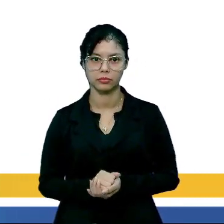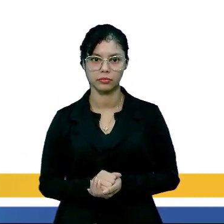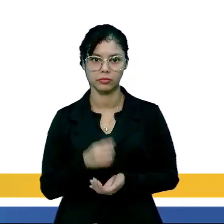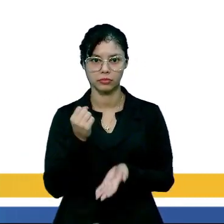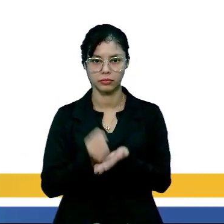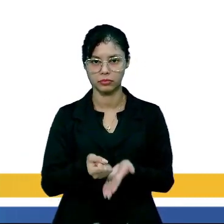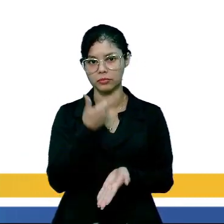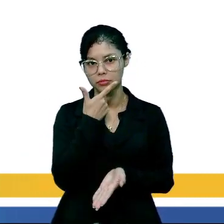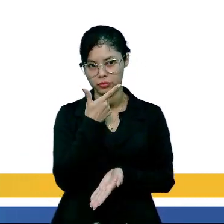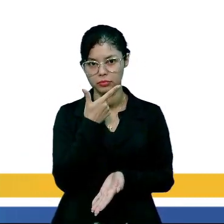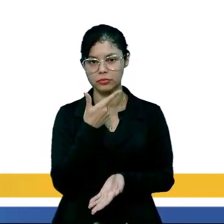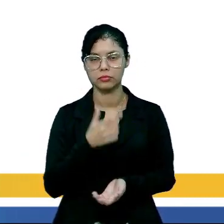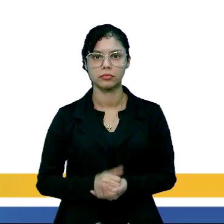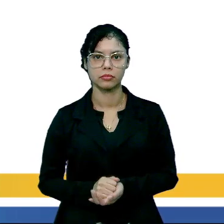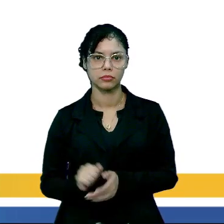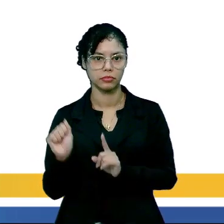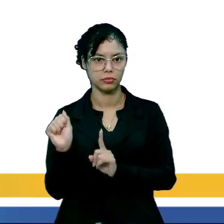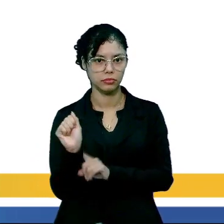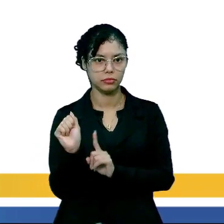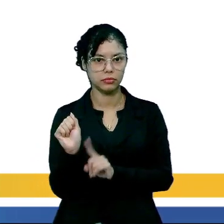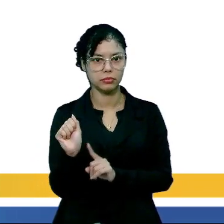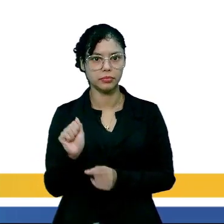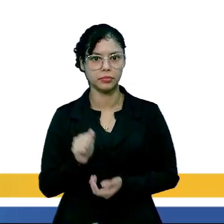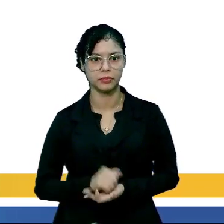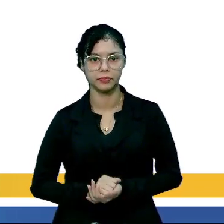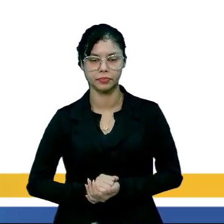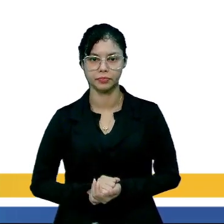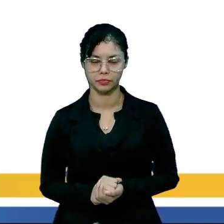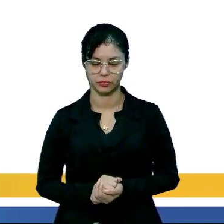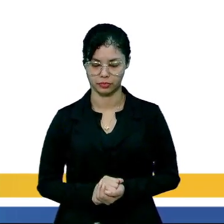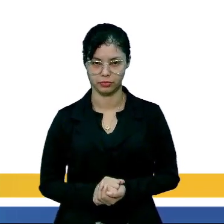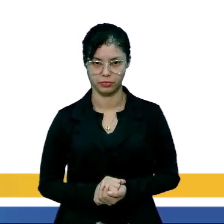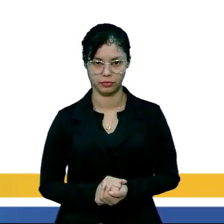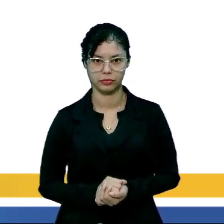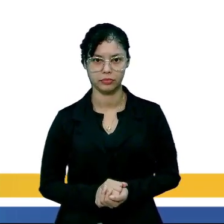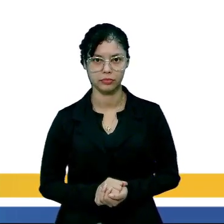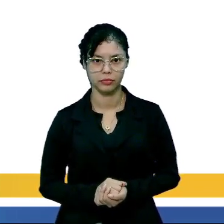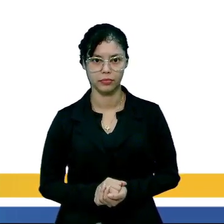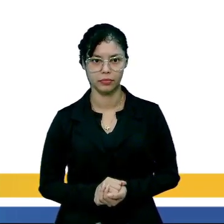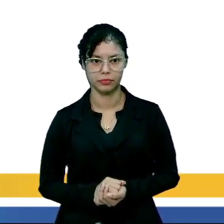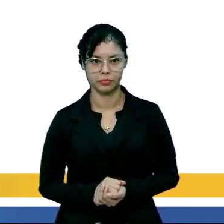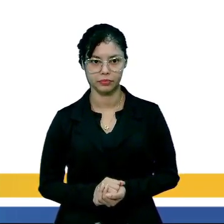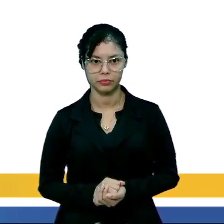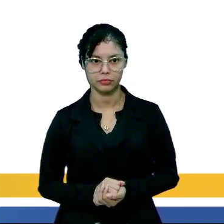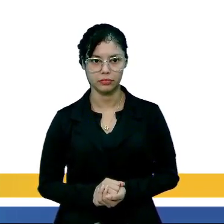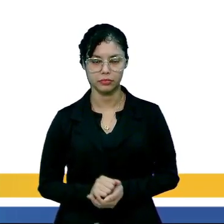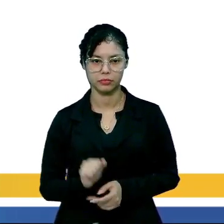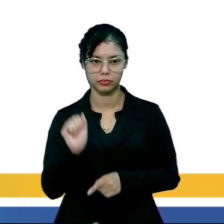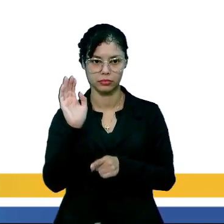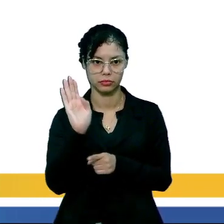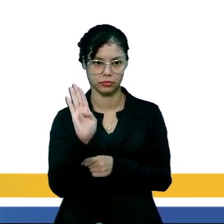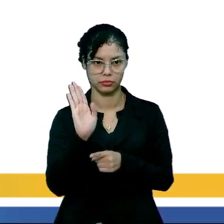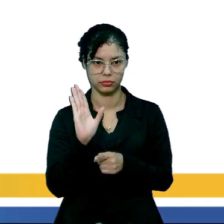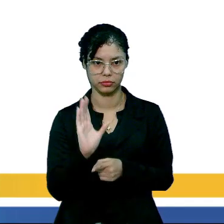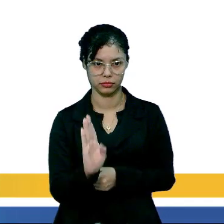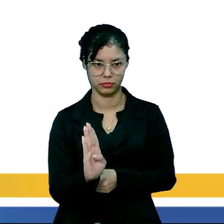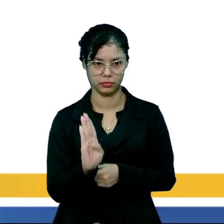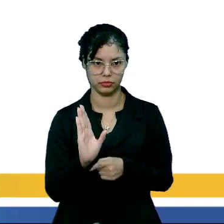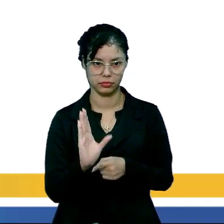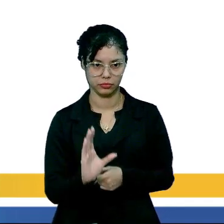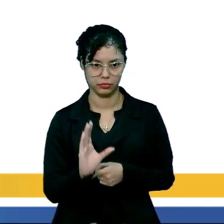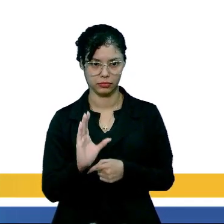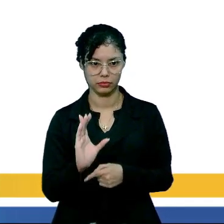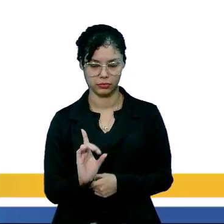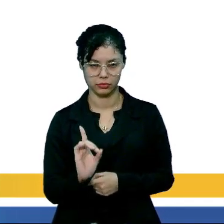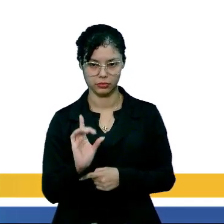tivesse sido tratado como medicamento A, E. Olha aí, nós temos